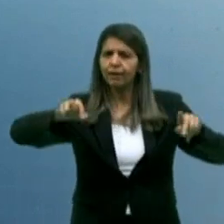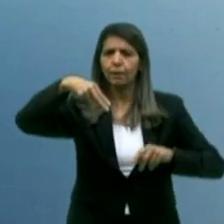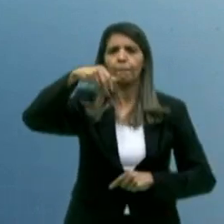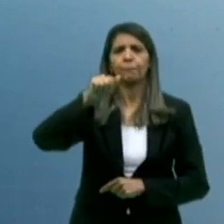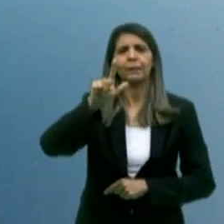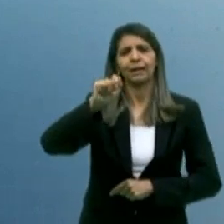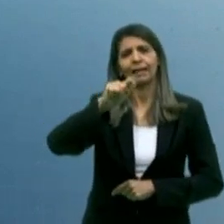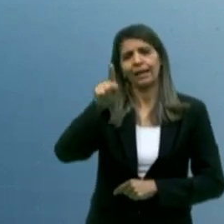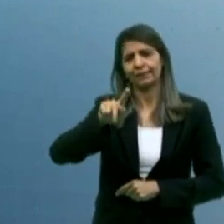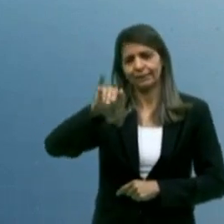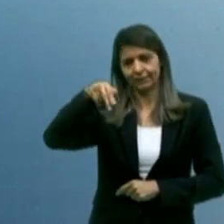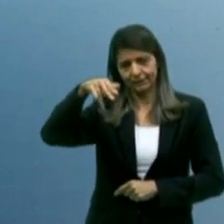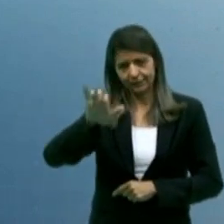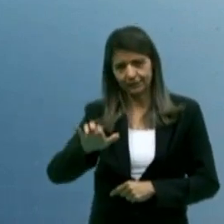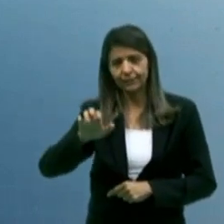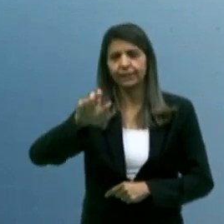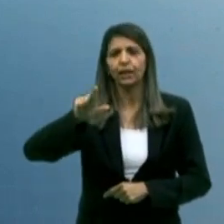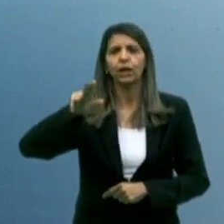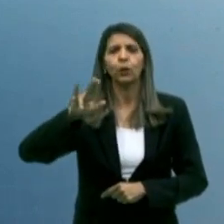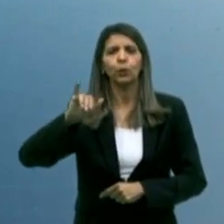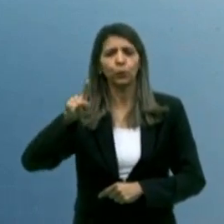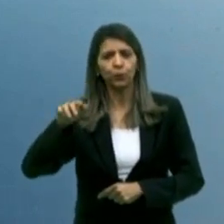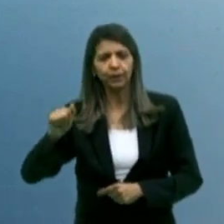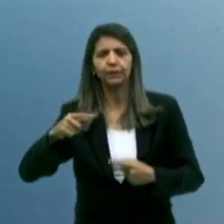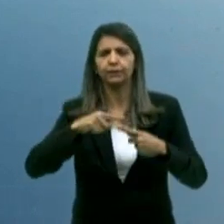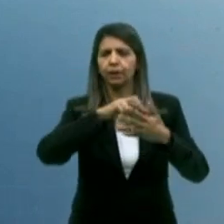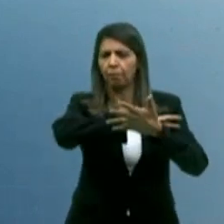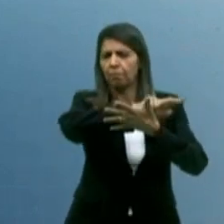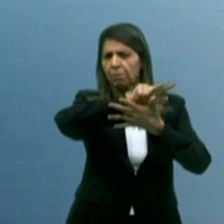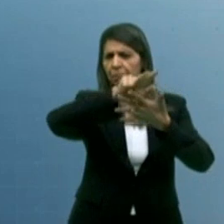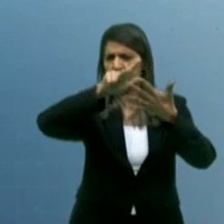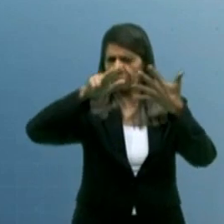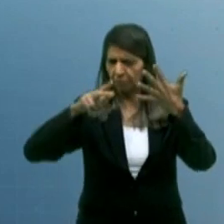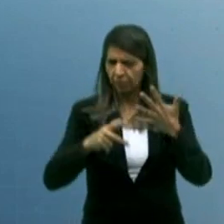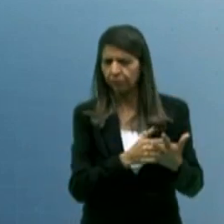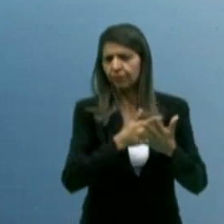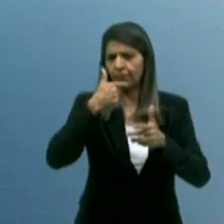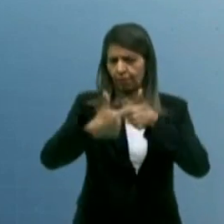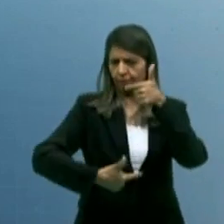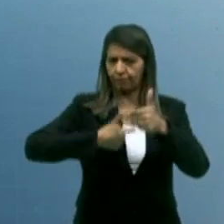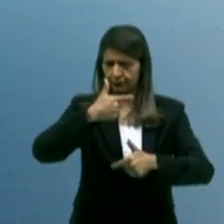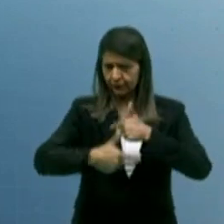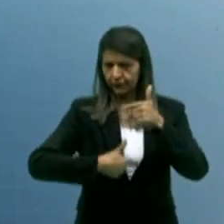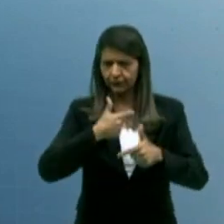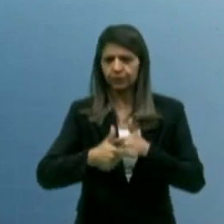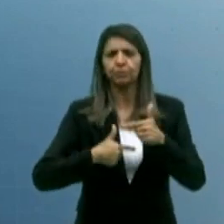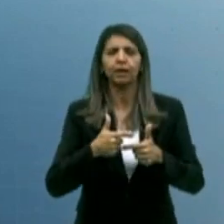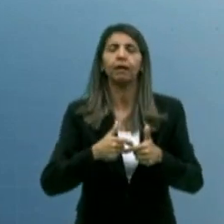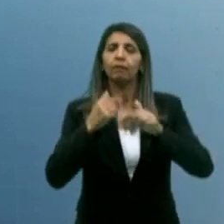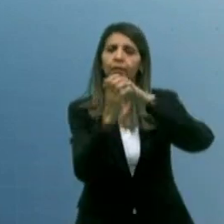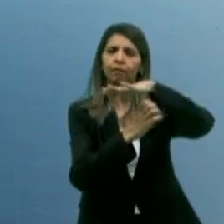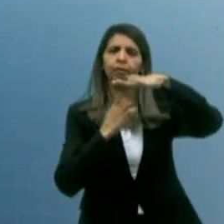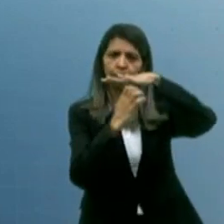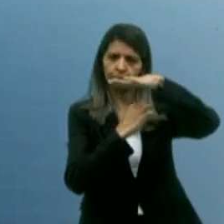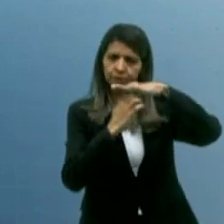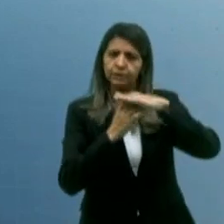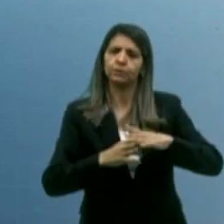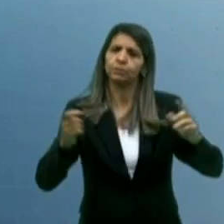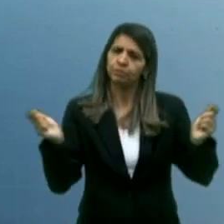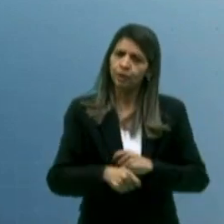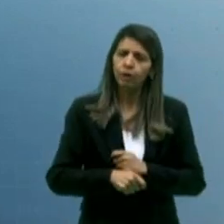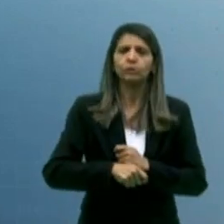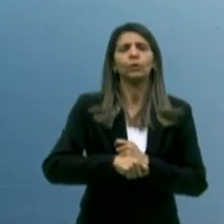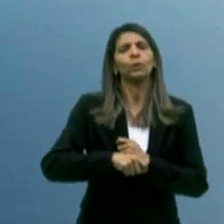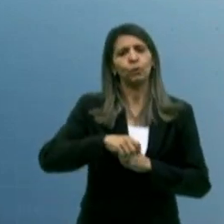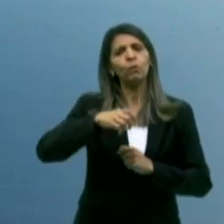Whirlpool, como a Balfar, empresa que está produzindo aí 3 mil painéis solares por dia. Isso faz com que, gerando um